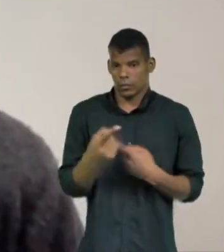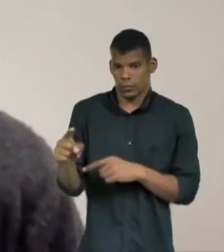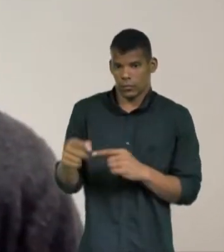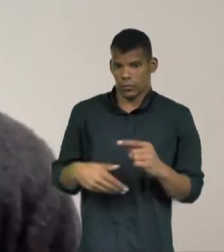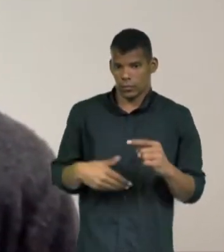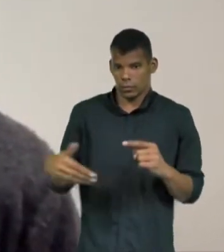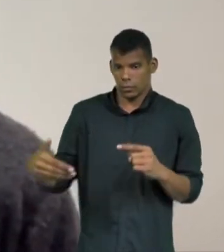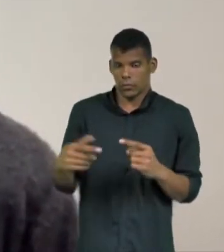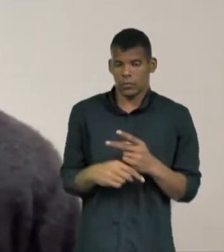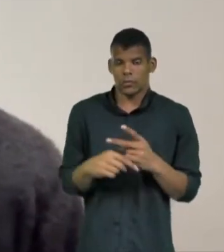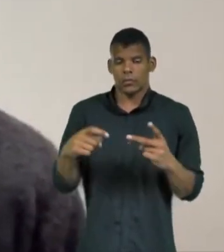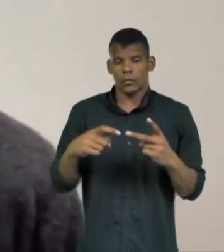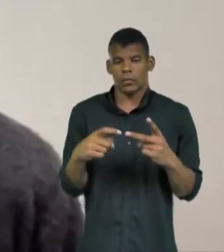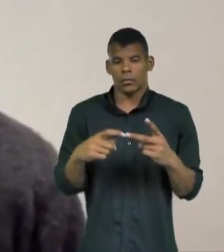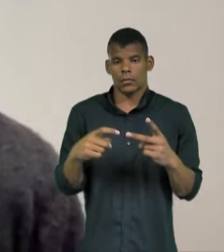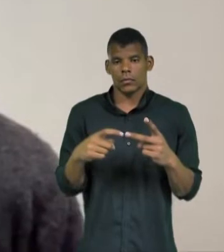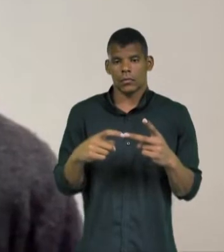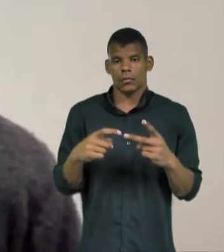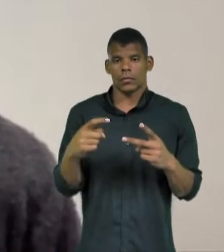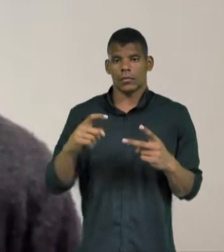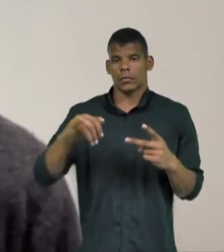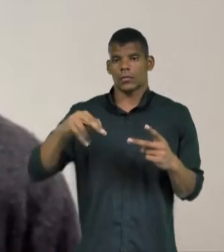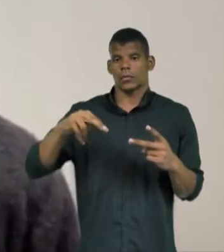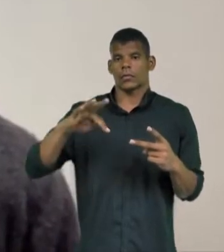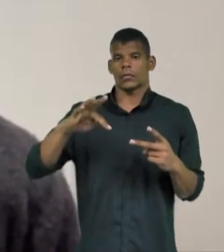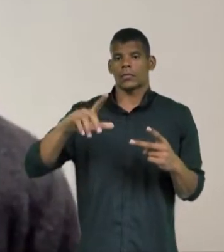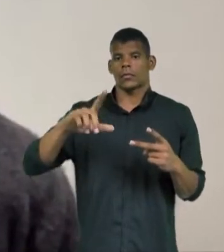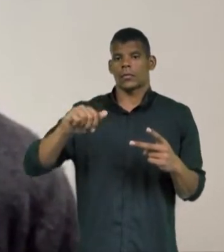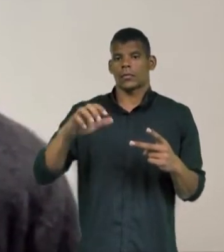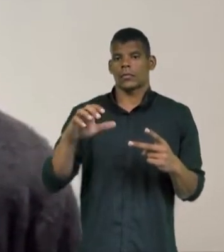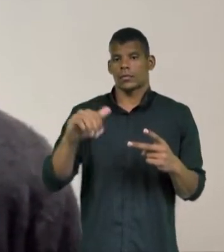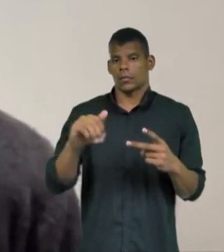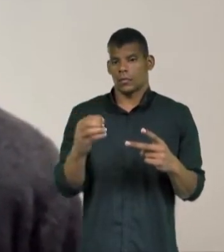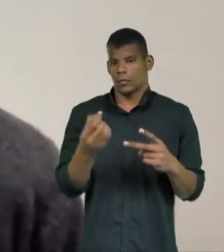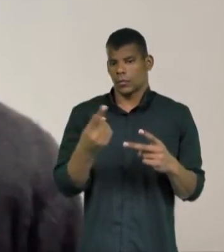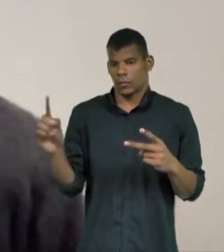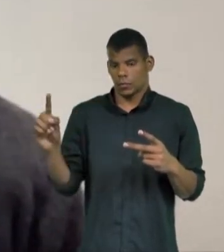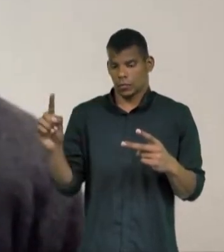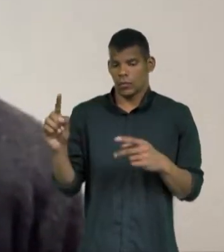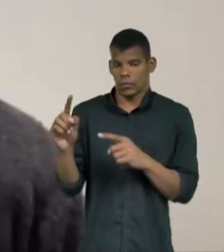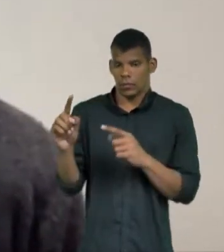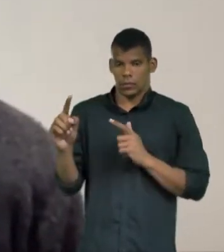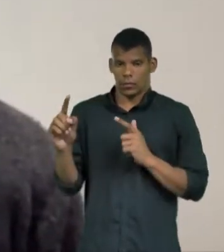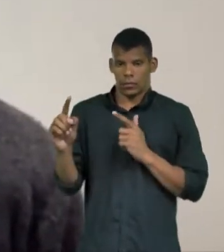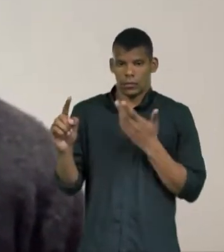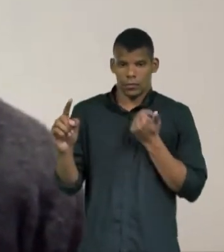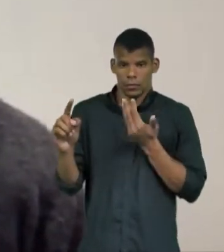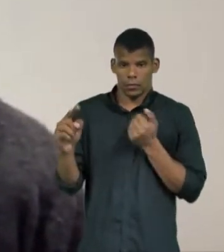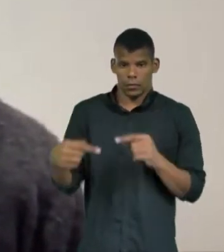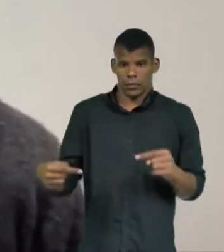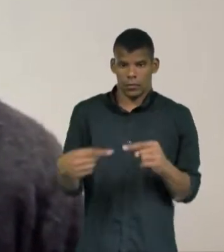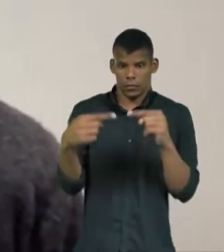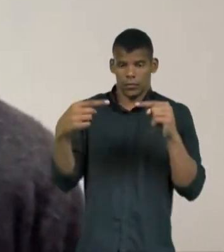gente também está num cenário de alta inflação relacionada a alimentos, algumas medidas, por exemplo, como